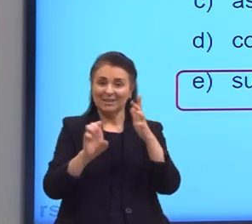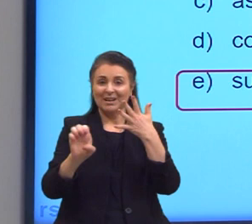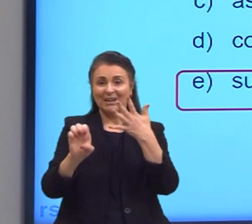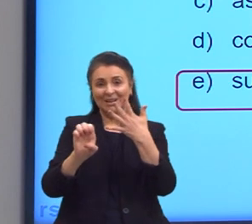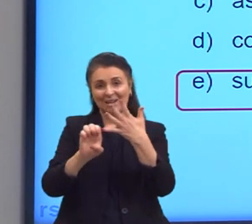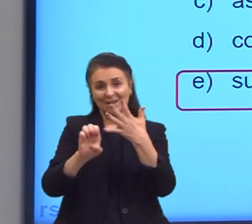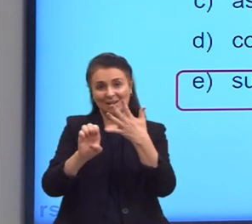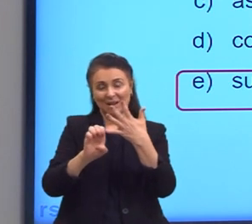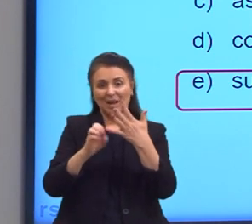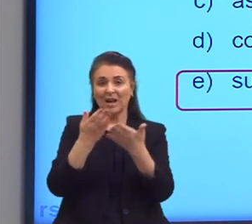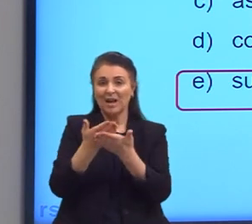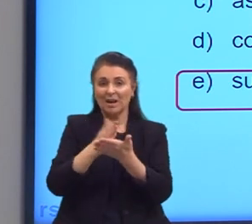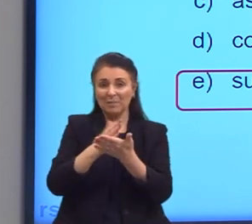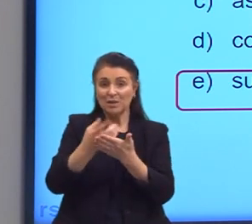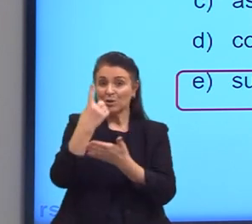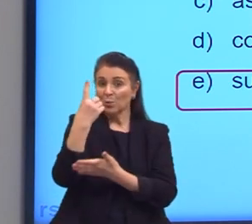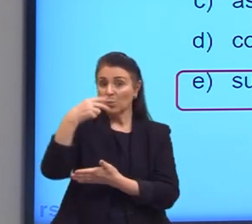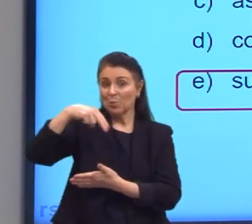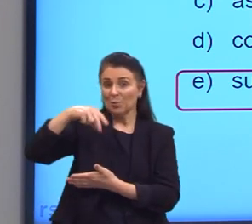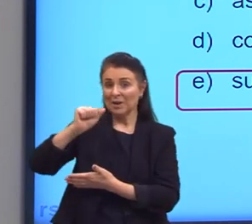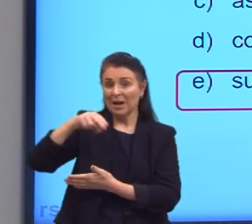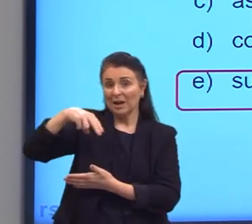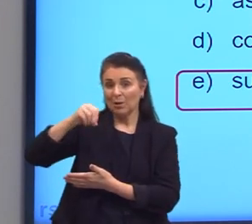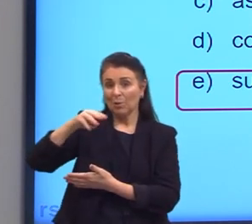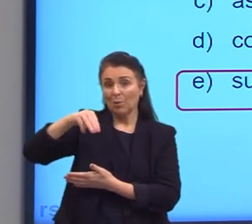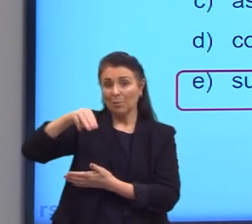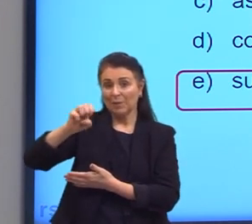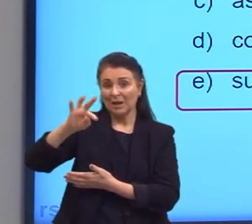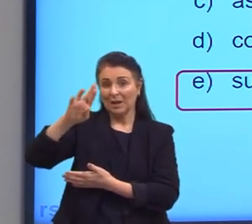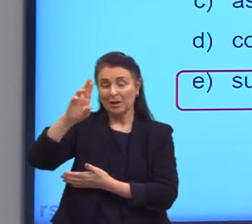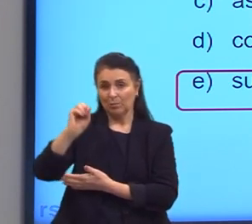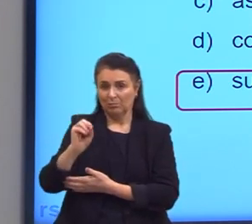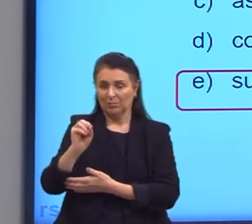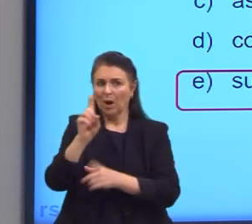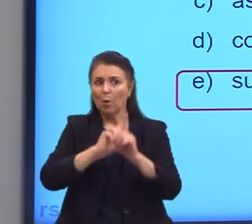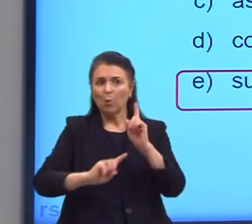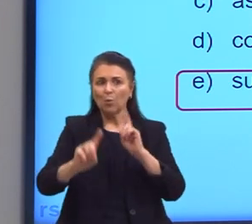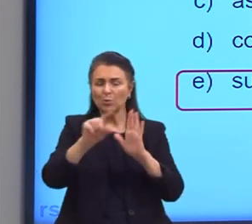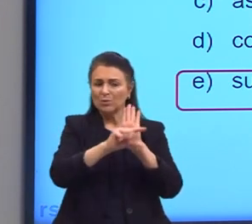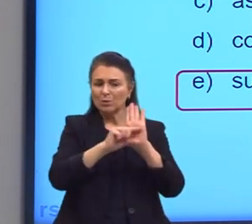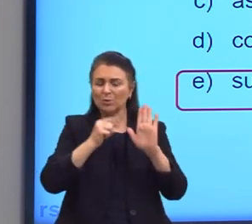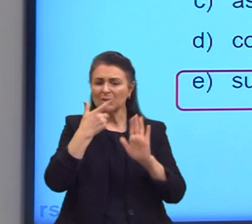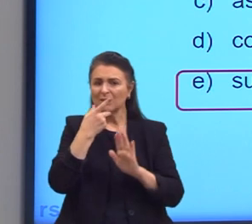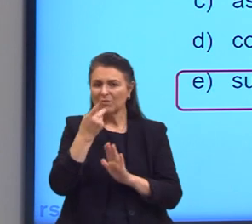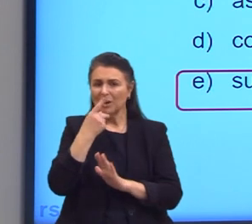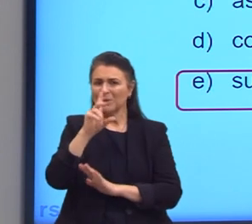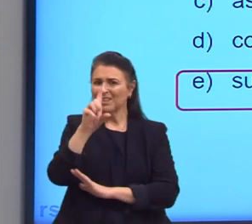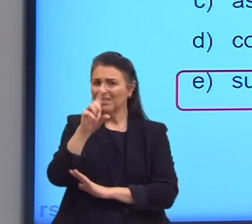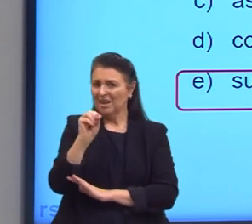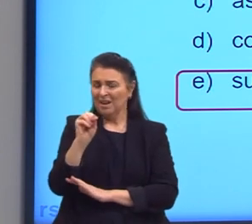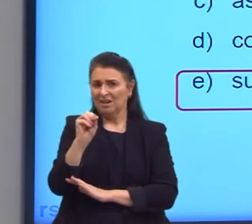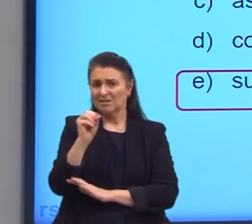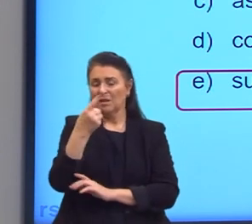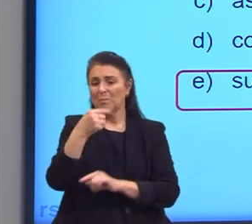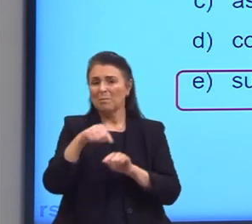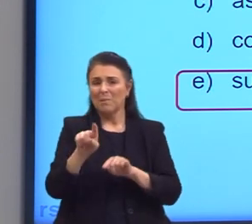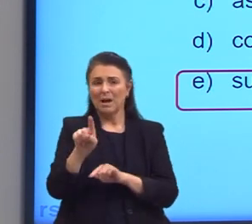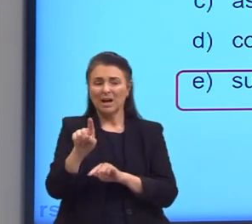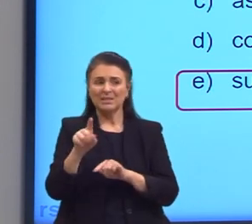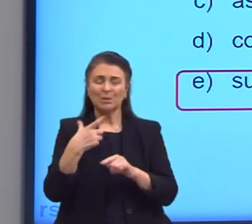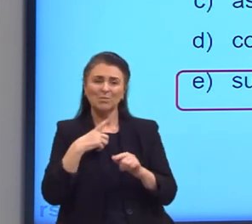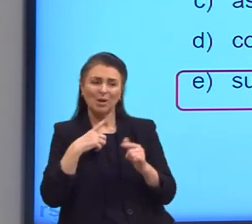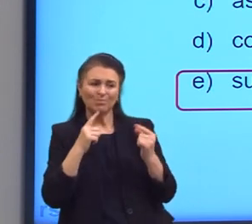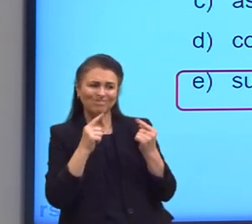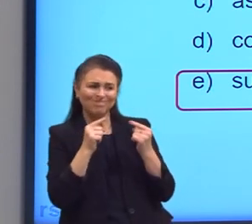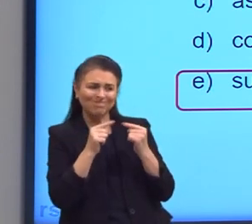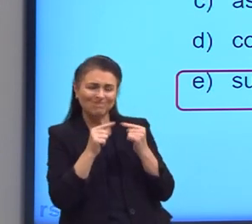1 nanômetro. Alguns autores trazem que até 10 nanômetros é considerado soluções, outros até 1, mas há um consenso de